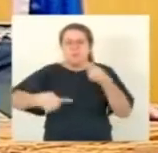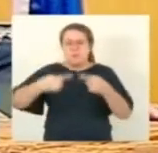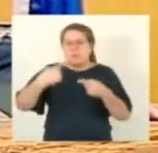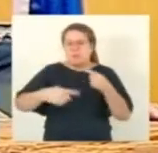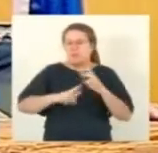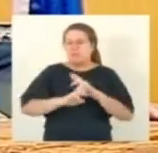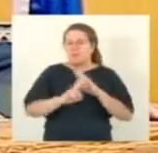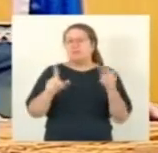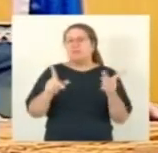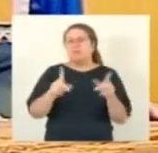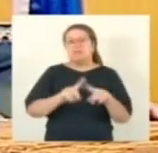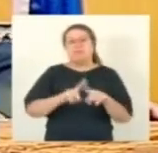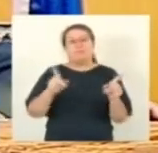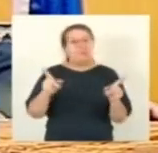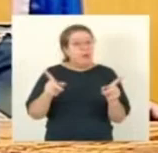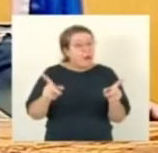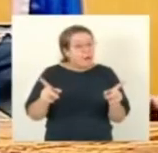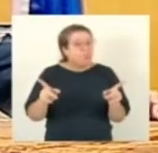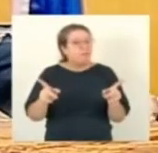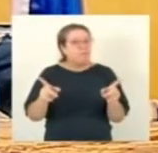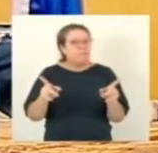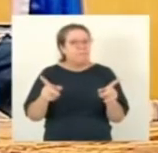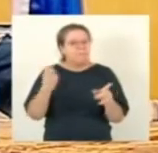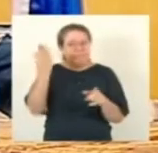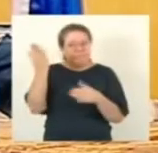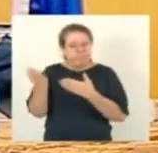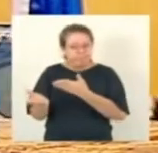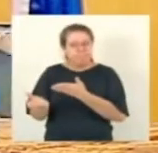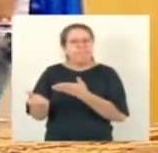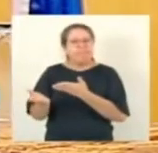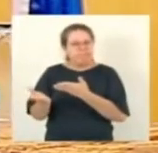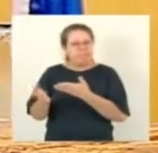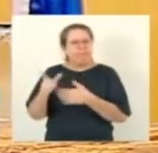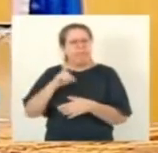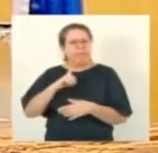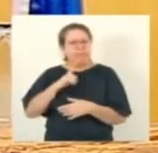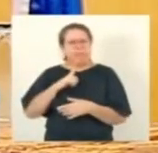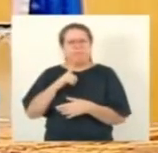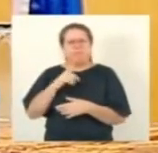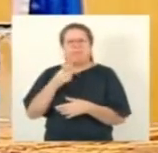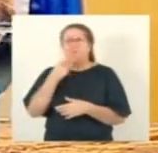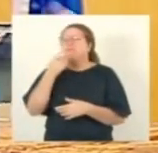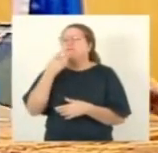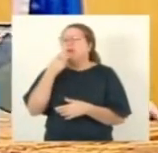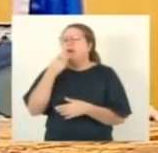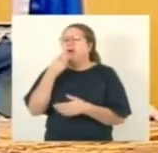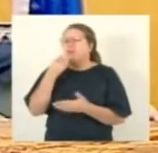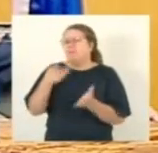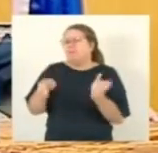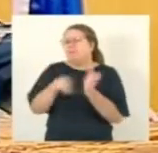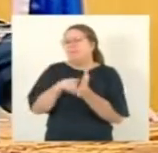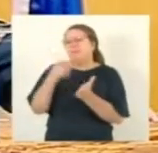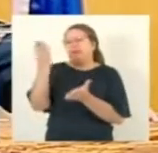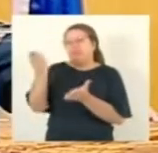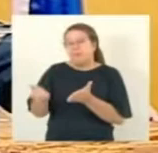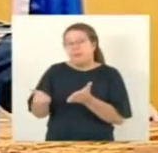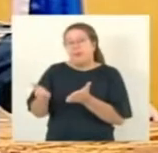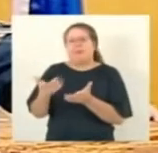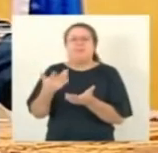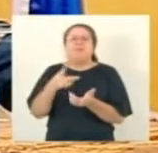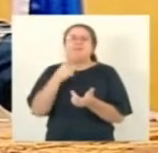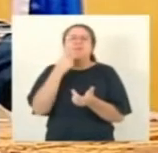internet. Mas no caso do Arthur Duval, além daquele áudio abjeto e sexista sobre as